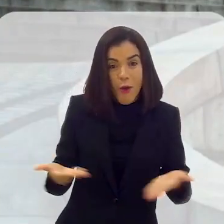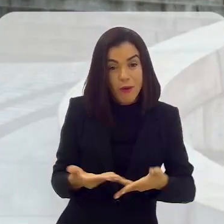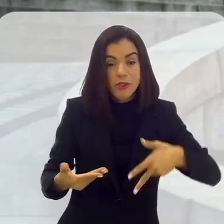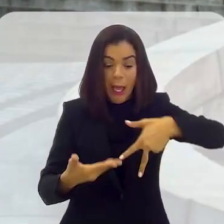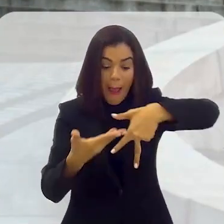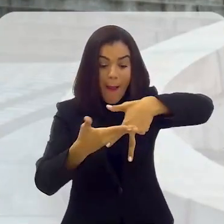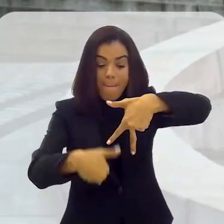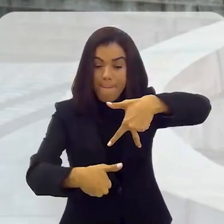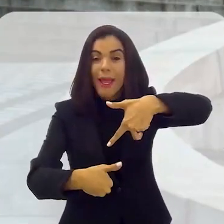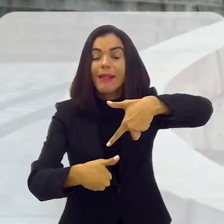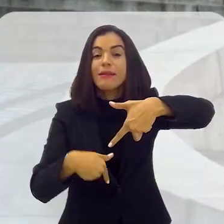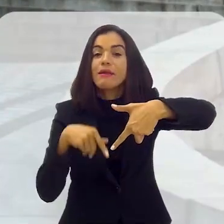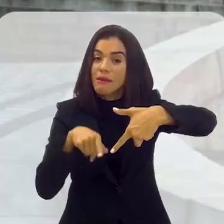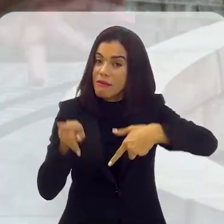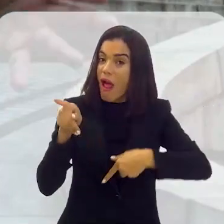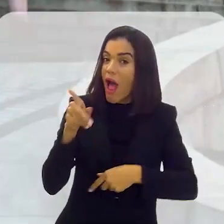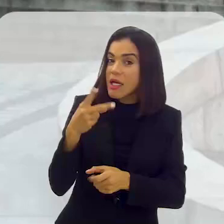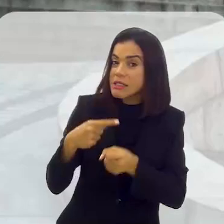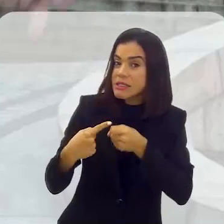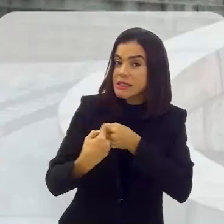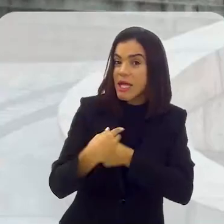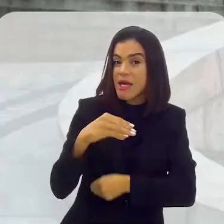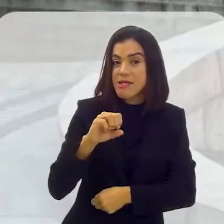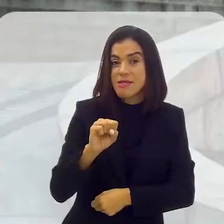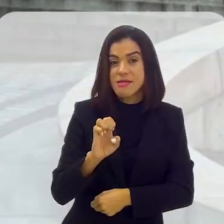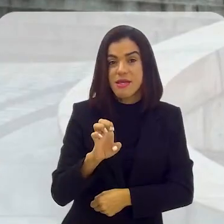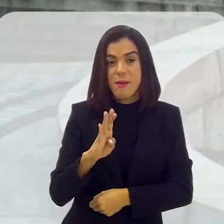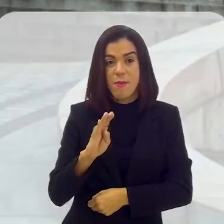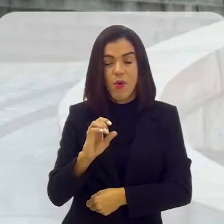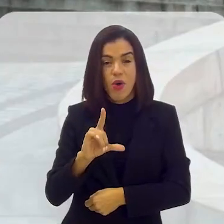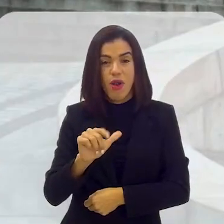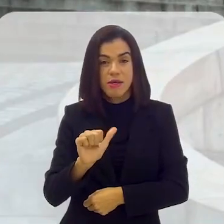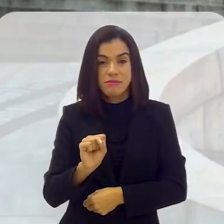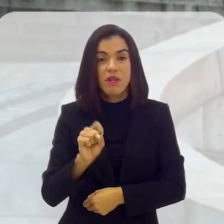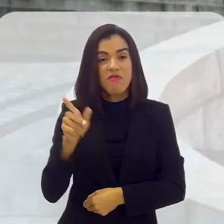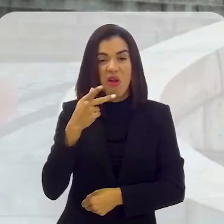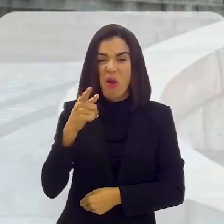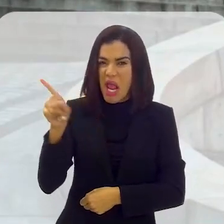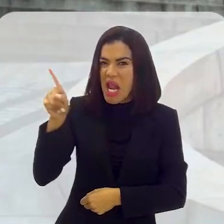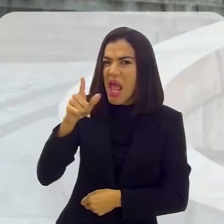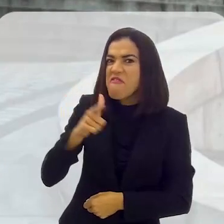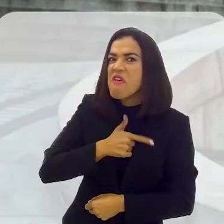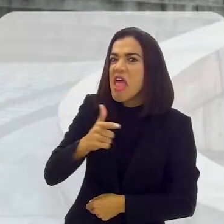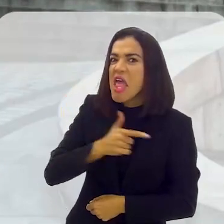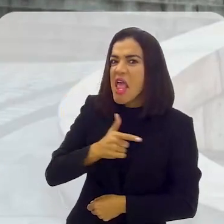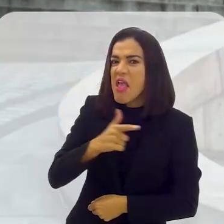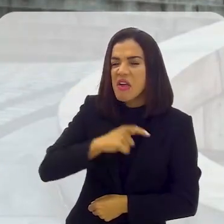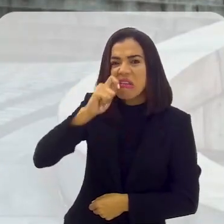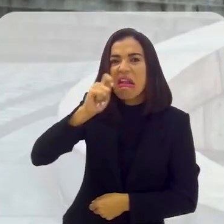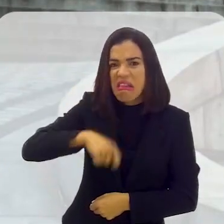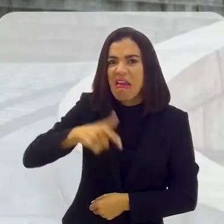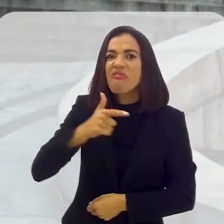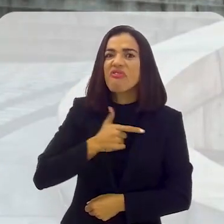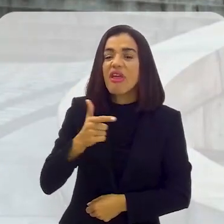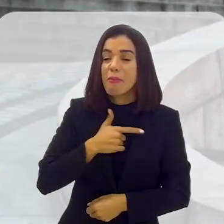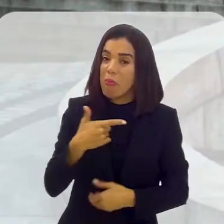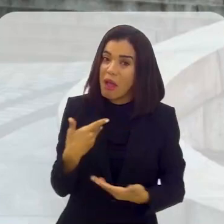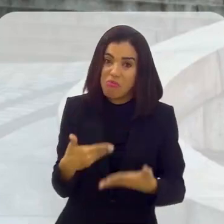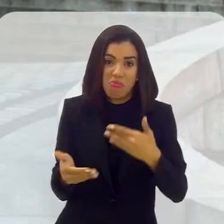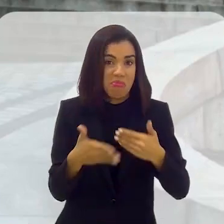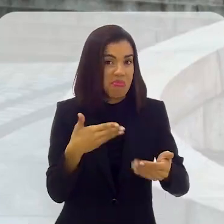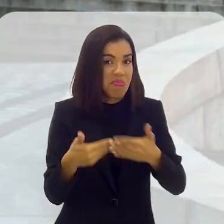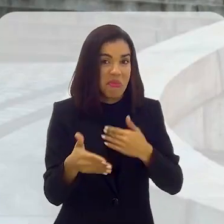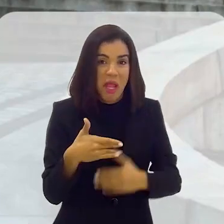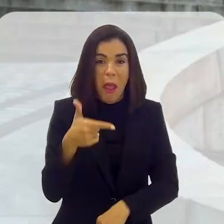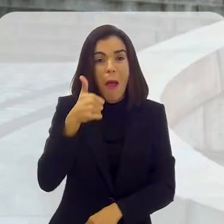E ainda hoje a perna dela está em cebolas, distrito de Paraíba do Sul. Ou seja, dizem que ele até era muito feio. Mas